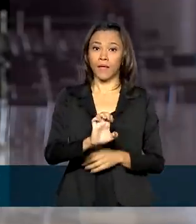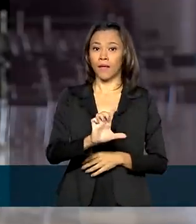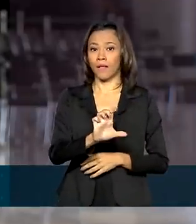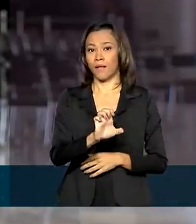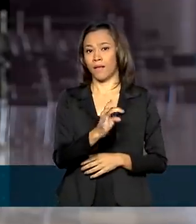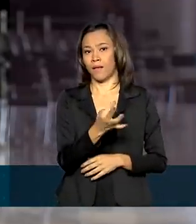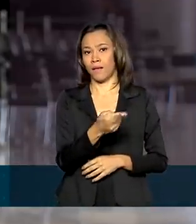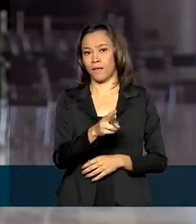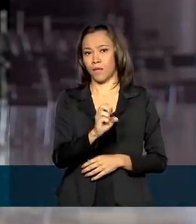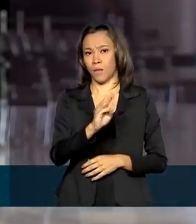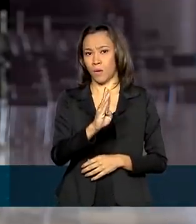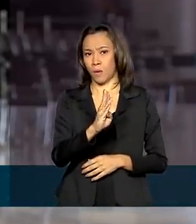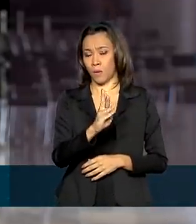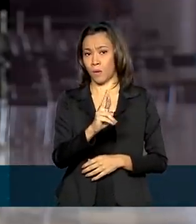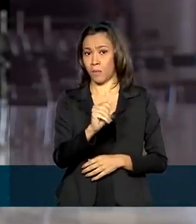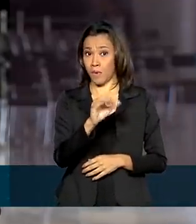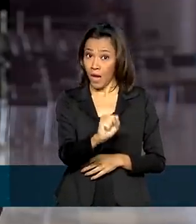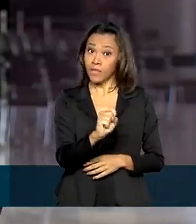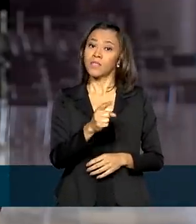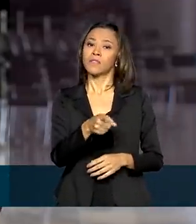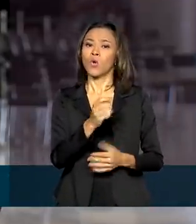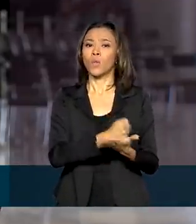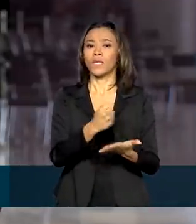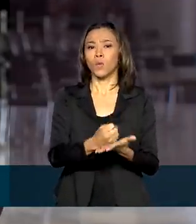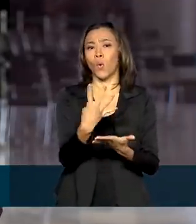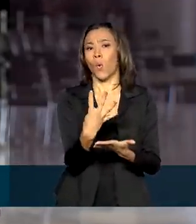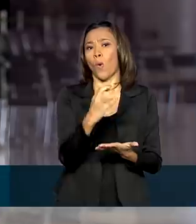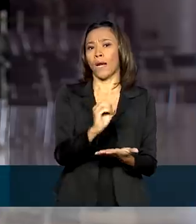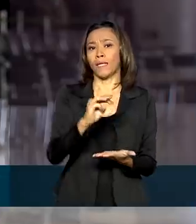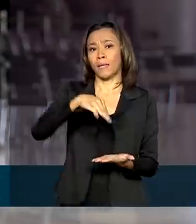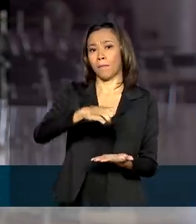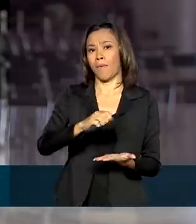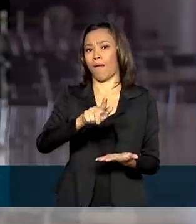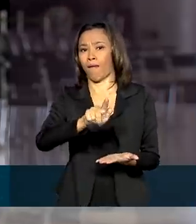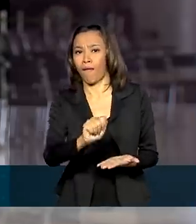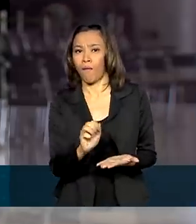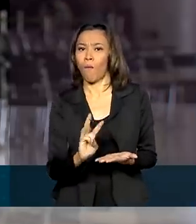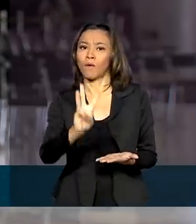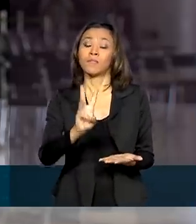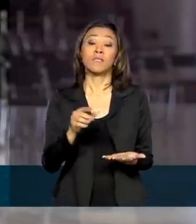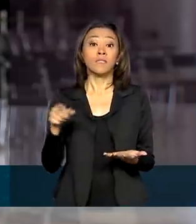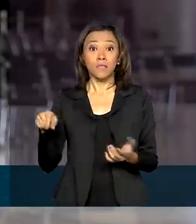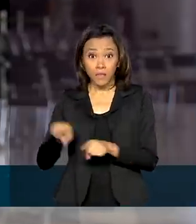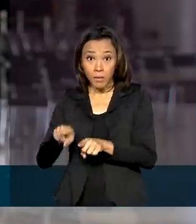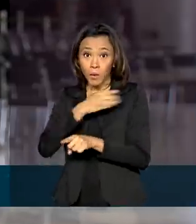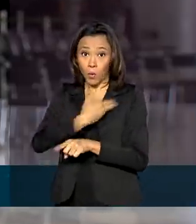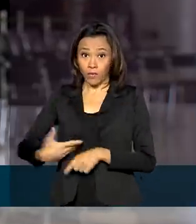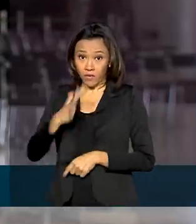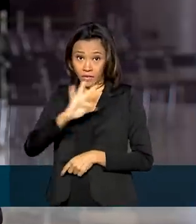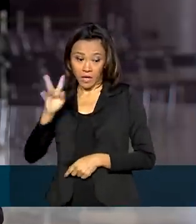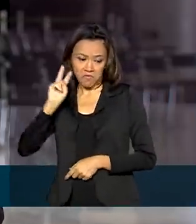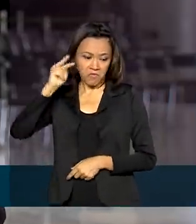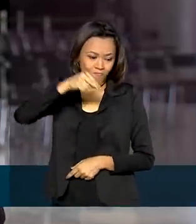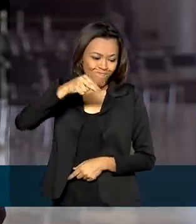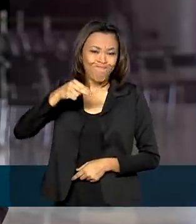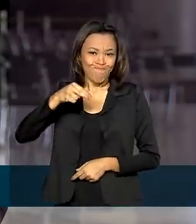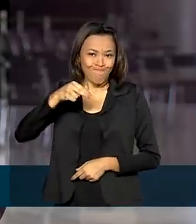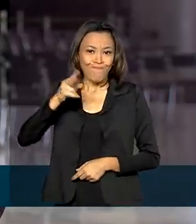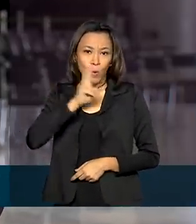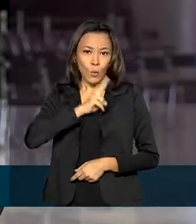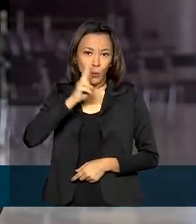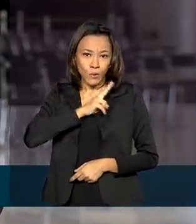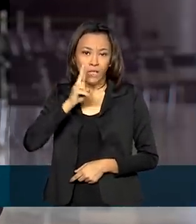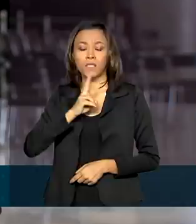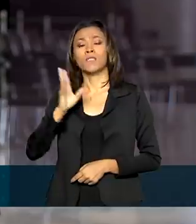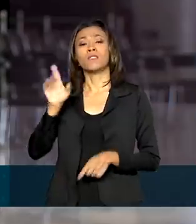contratação de 40 megawatts. O governo federal também reconheceu a situação de emergência no estado. Além disso, aviões